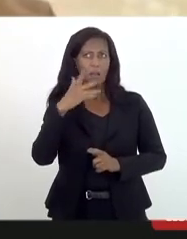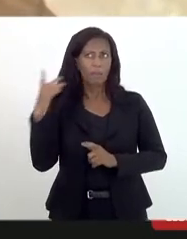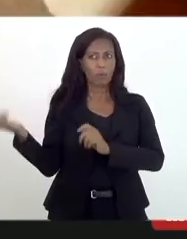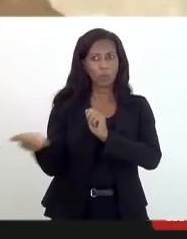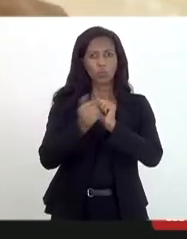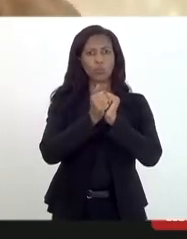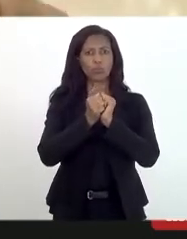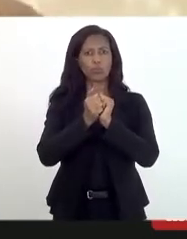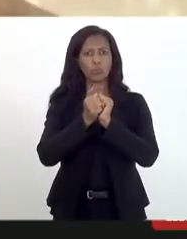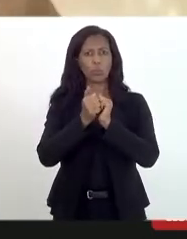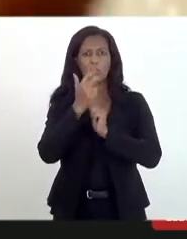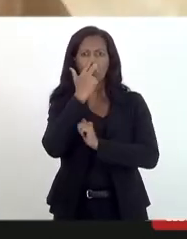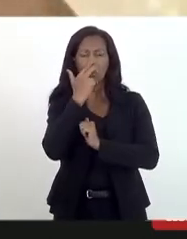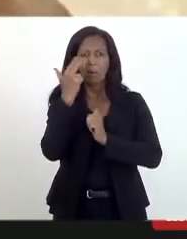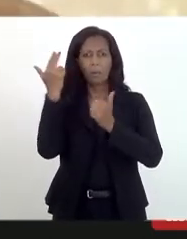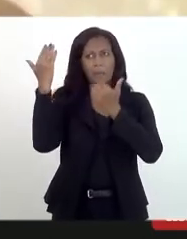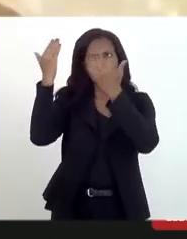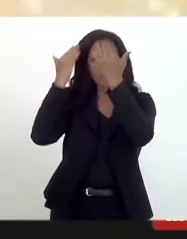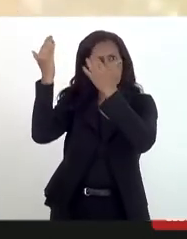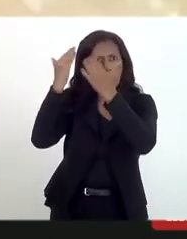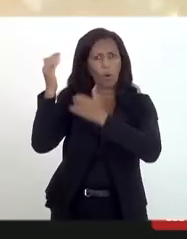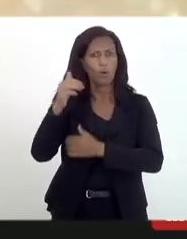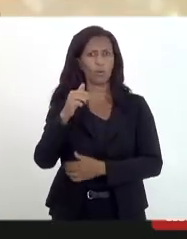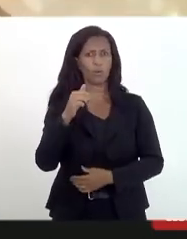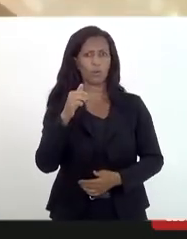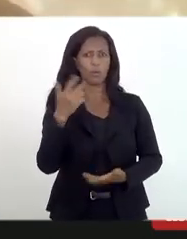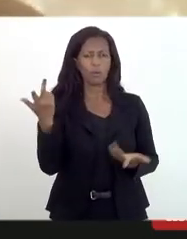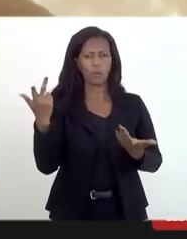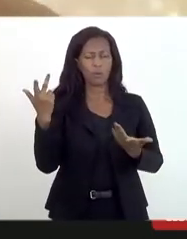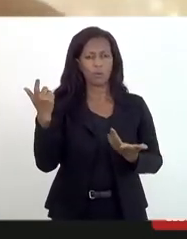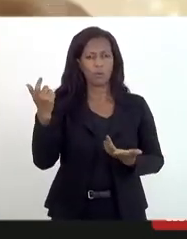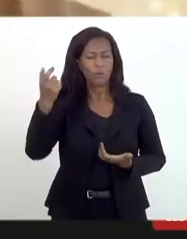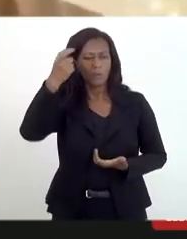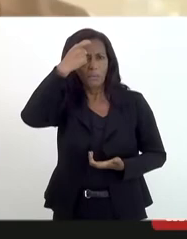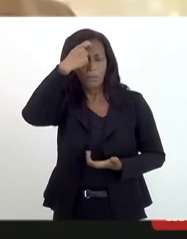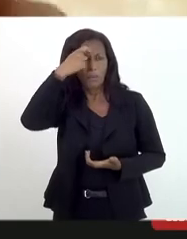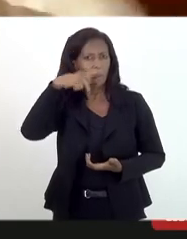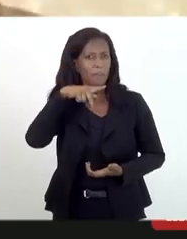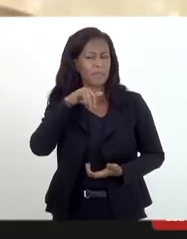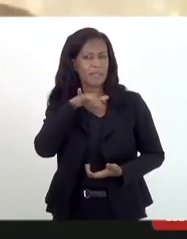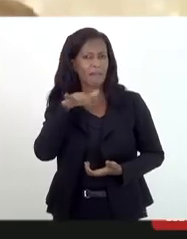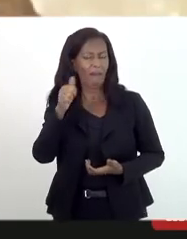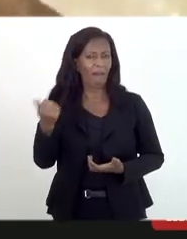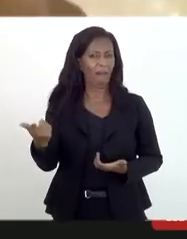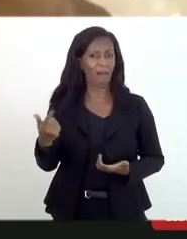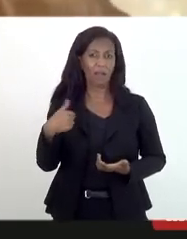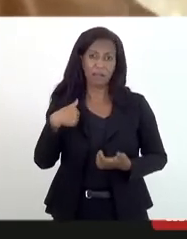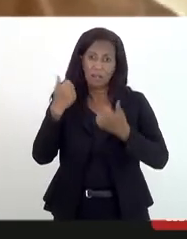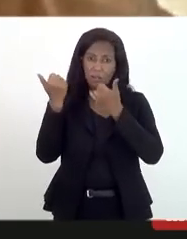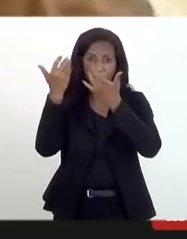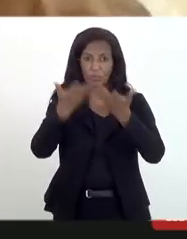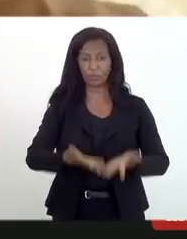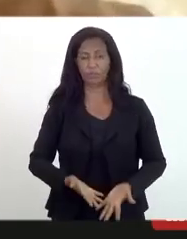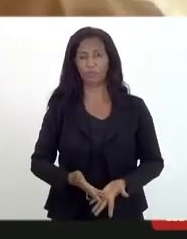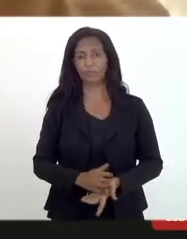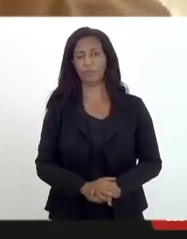psicólogo, um psiquiatra, para acompanhar um depoimento desse. Pronto, era isso que eu queria dizer apenas.